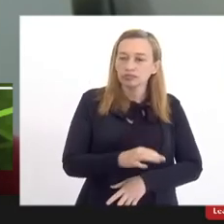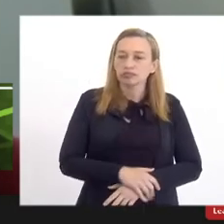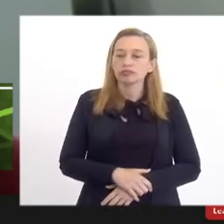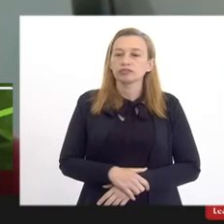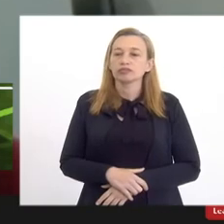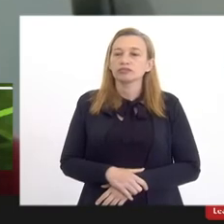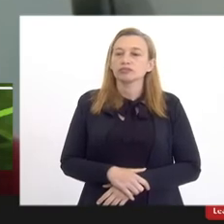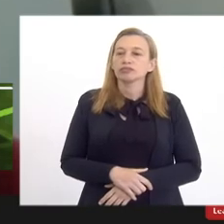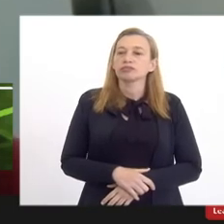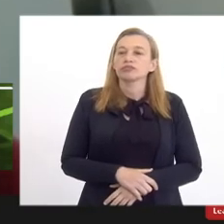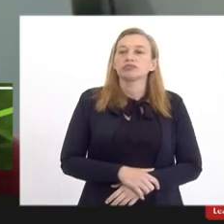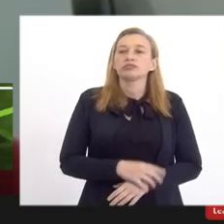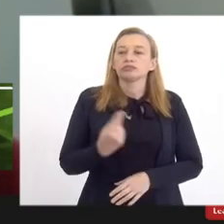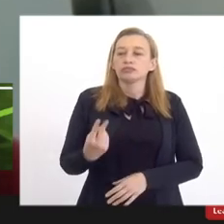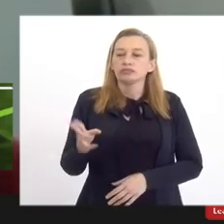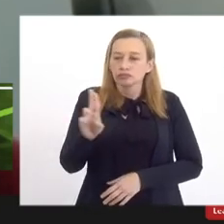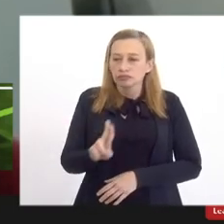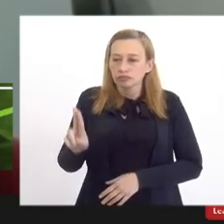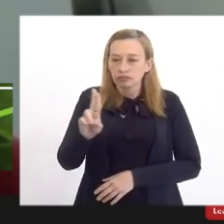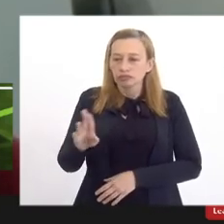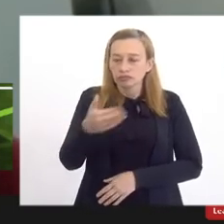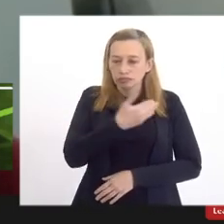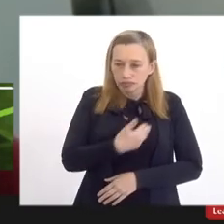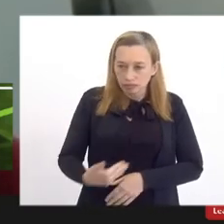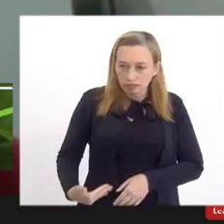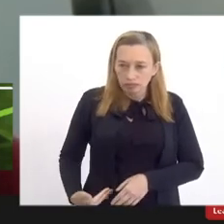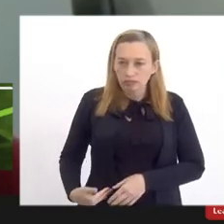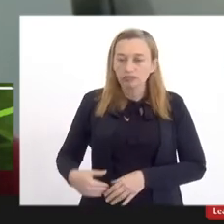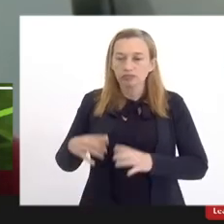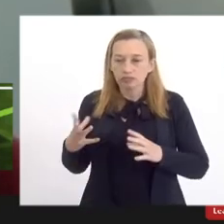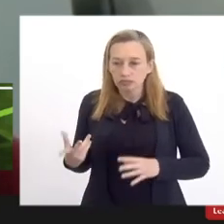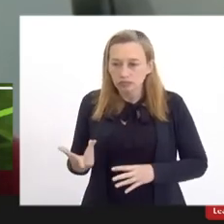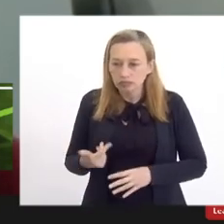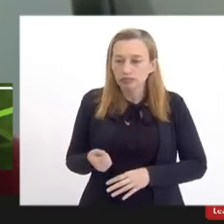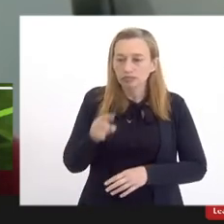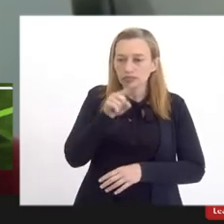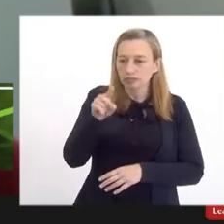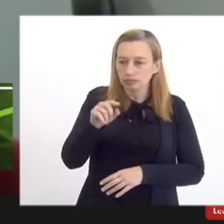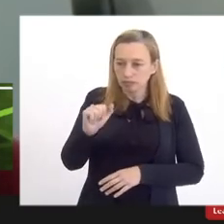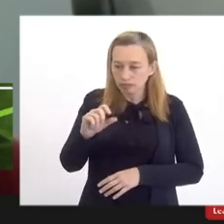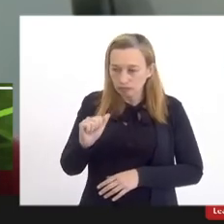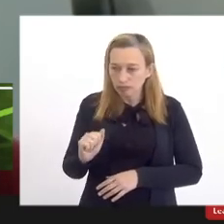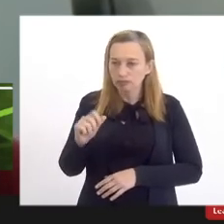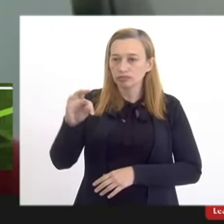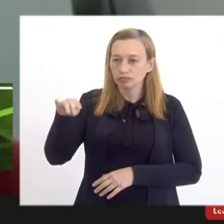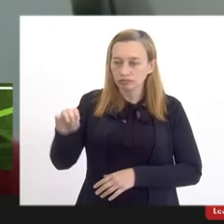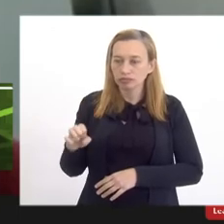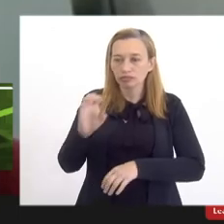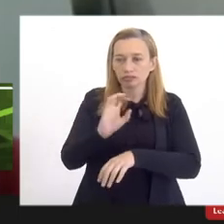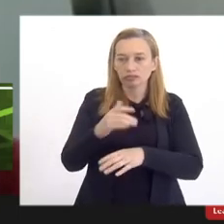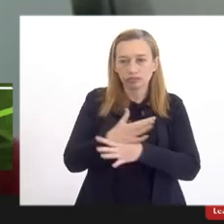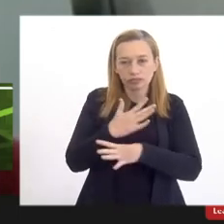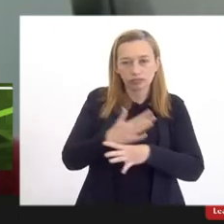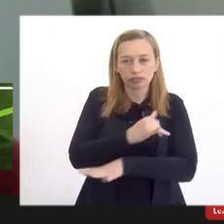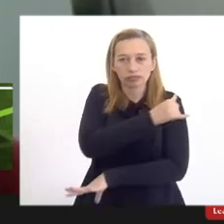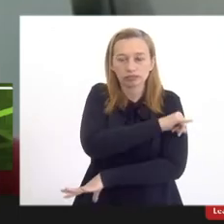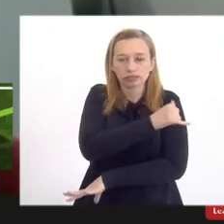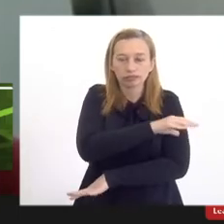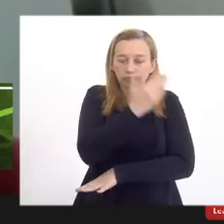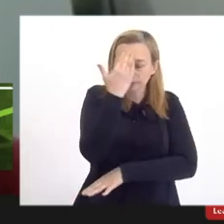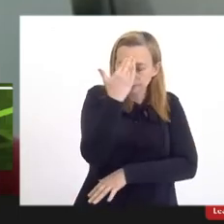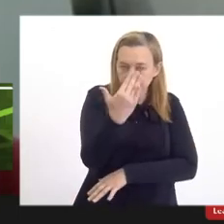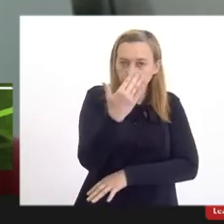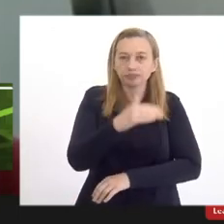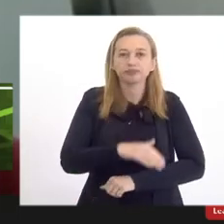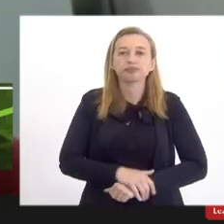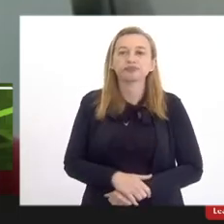consolidação de uma universidade pública de excelência na Zona Oeste, na cidade do Rio de Janeiro. Agradeço, então,